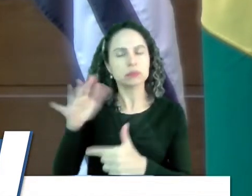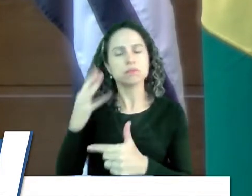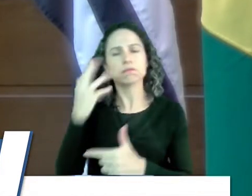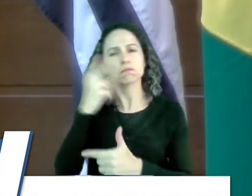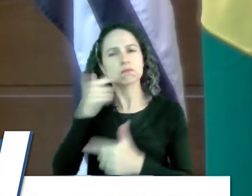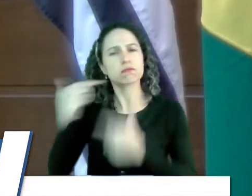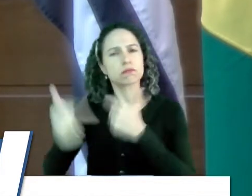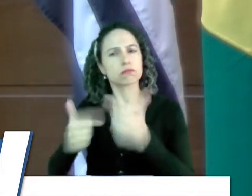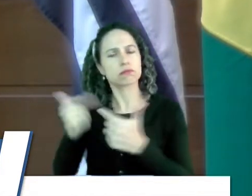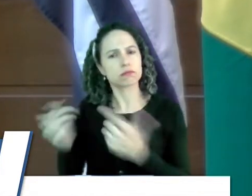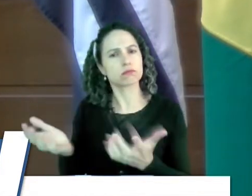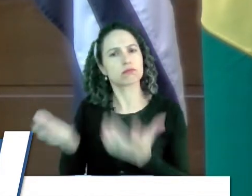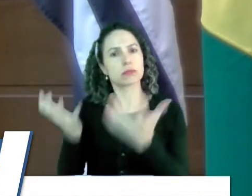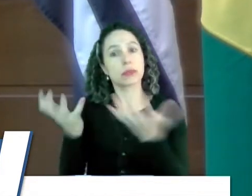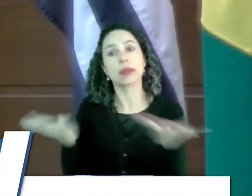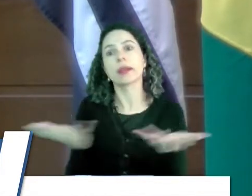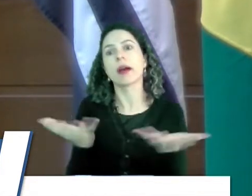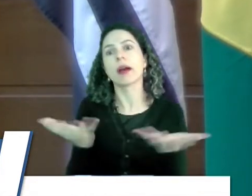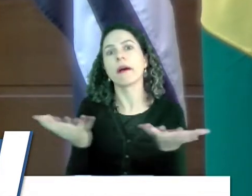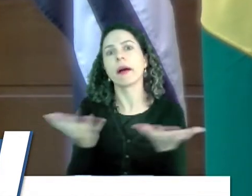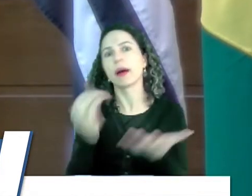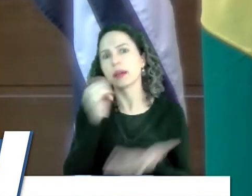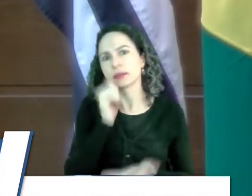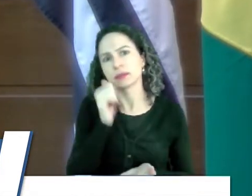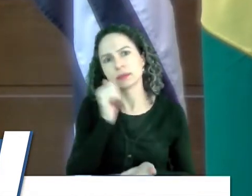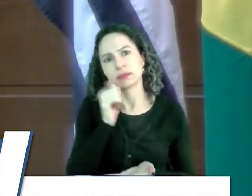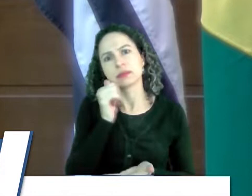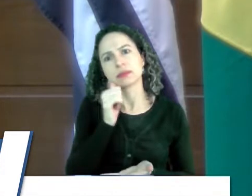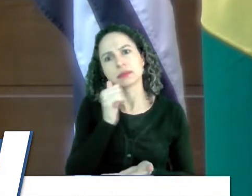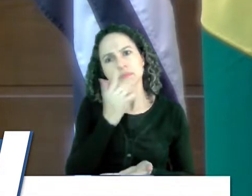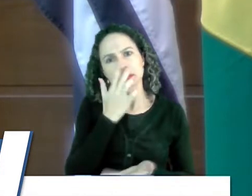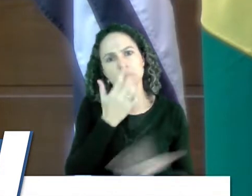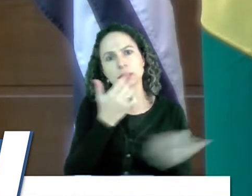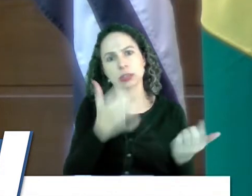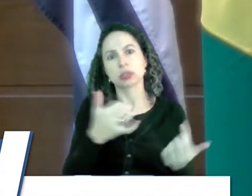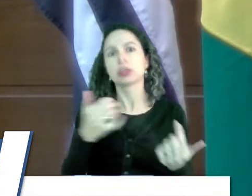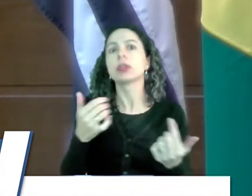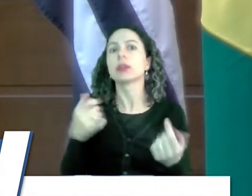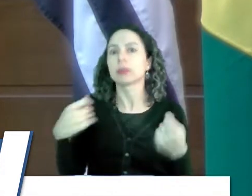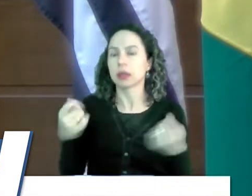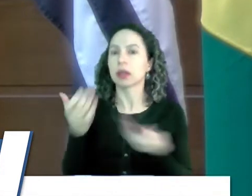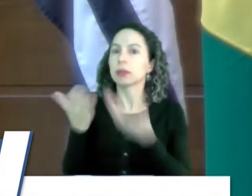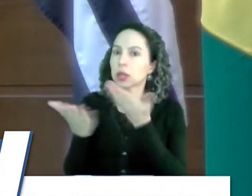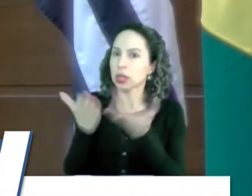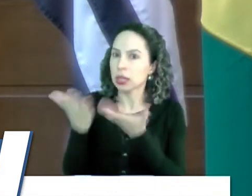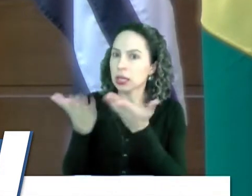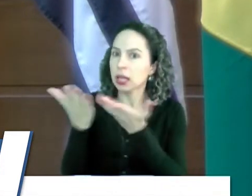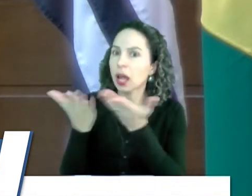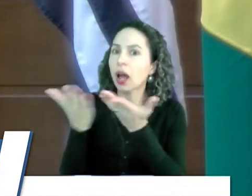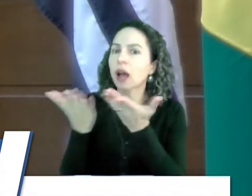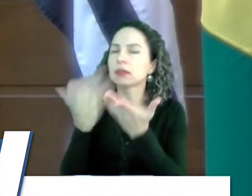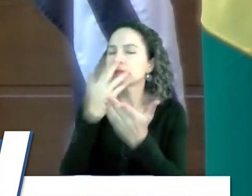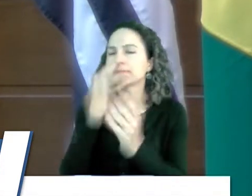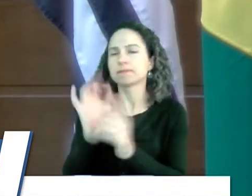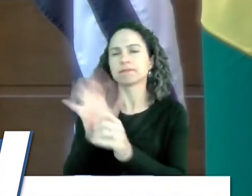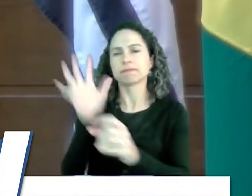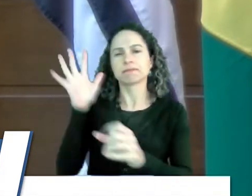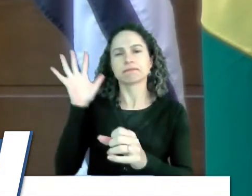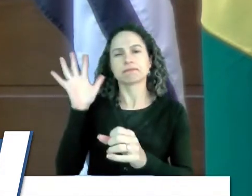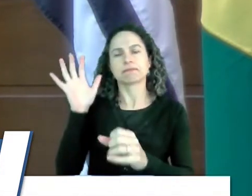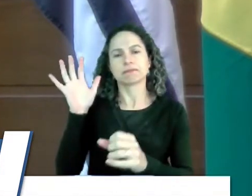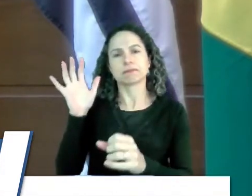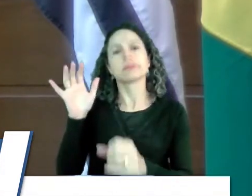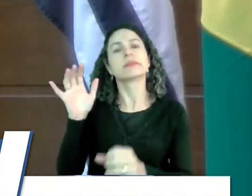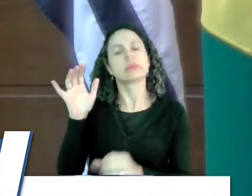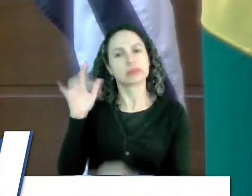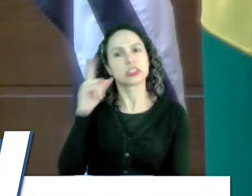né, agora, as mulheres, é igual você falou, nós temos que tratar elas como se fossem diamantes, porque, sinceramente, o